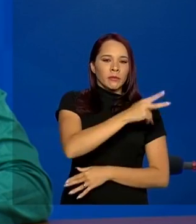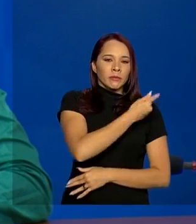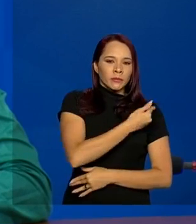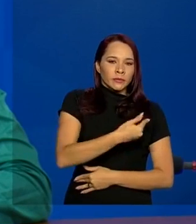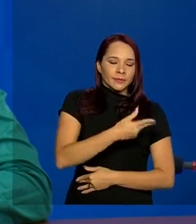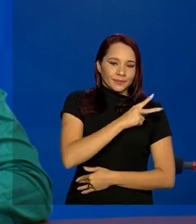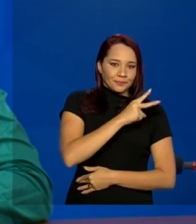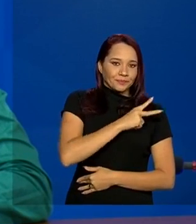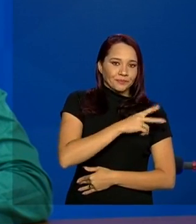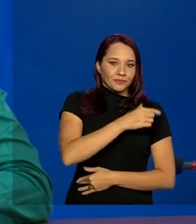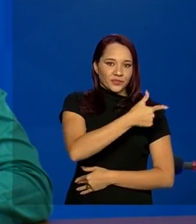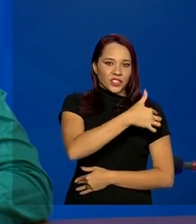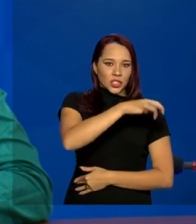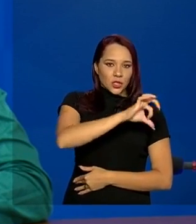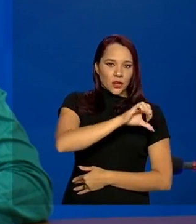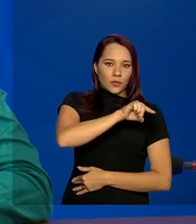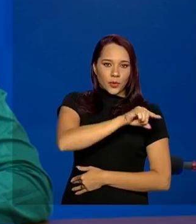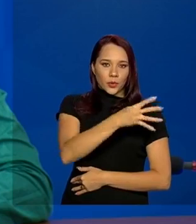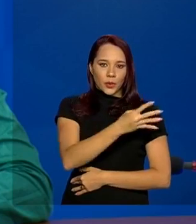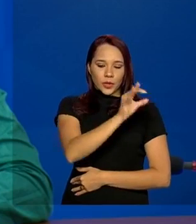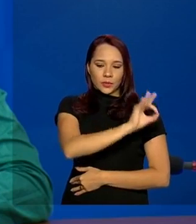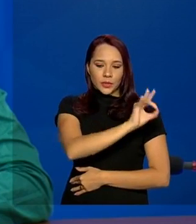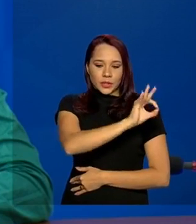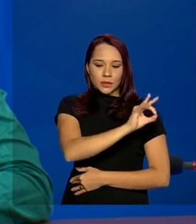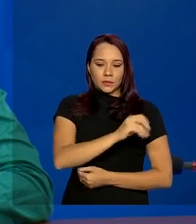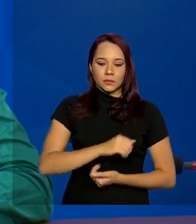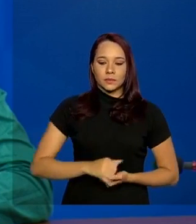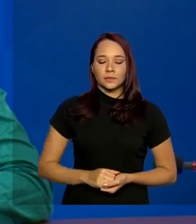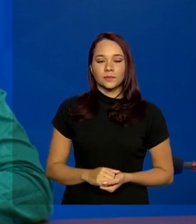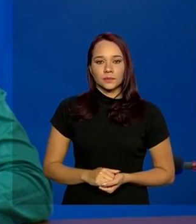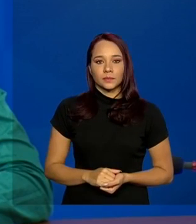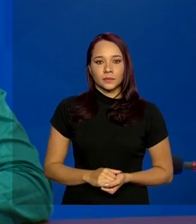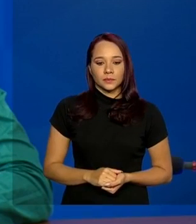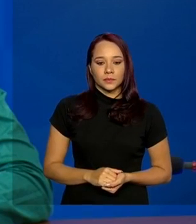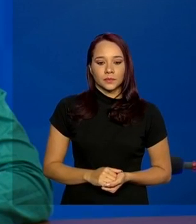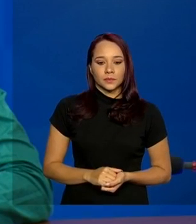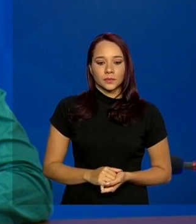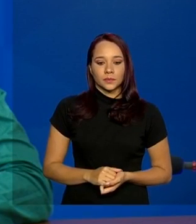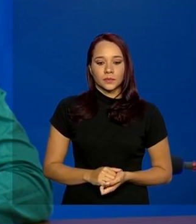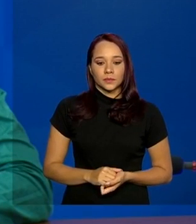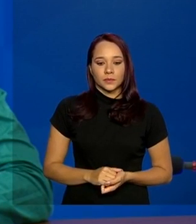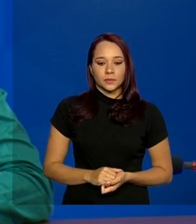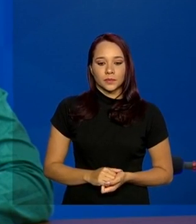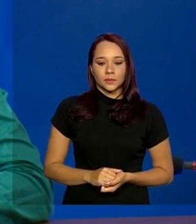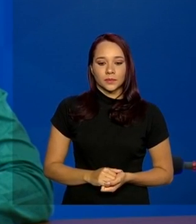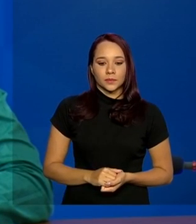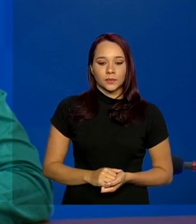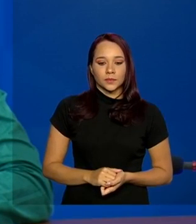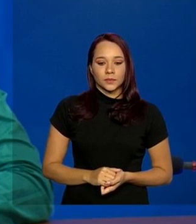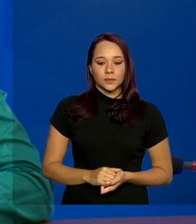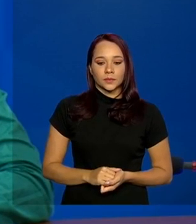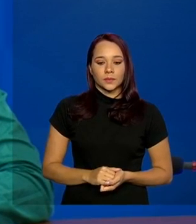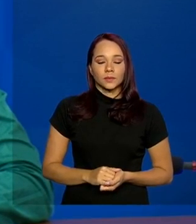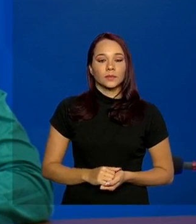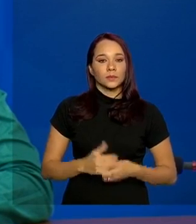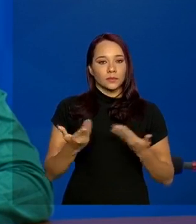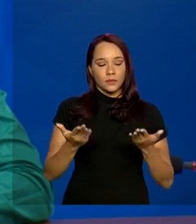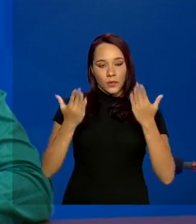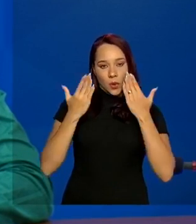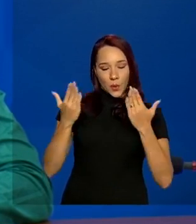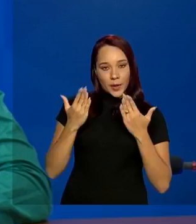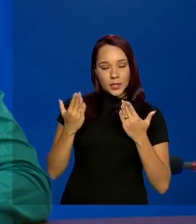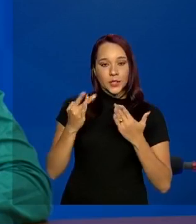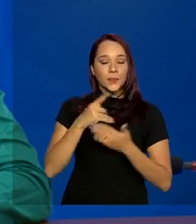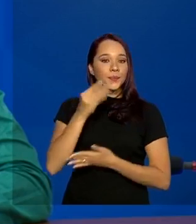privada de 29.4% pode passar bom em relação aos